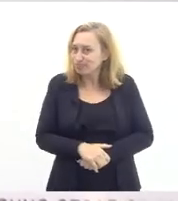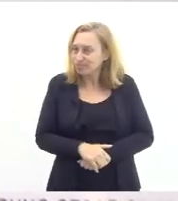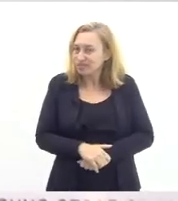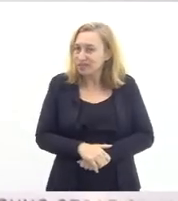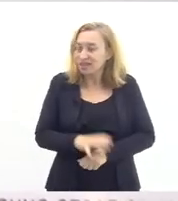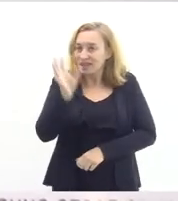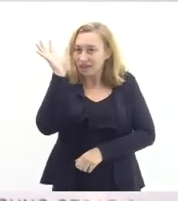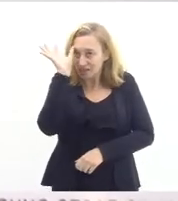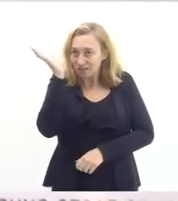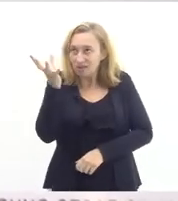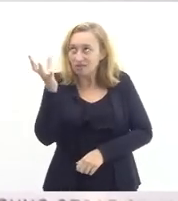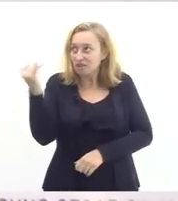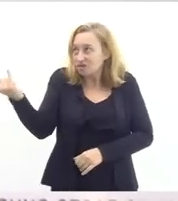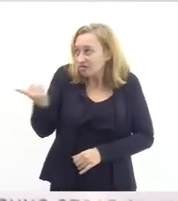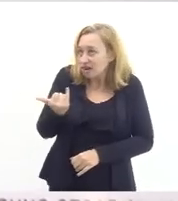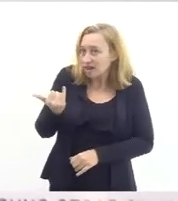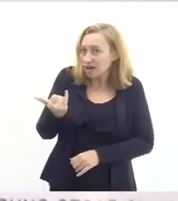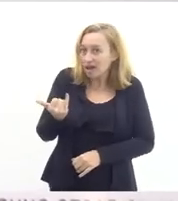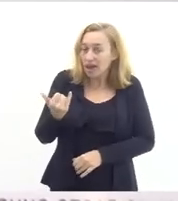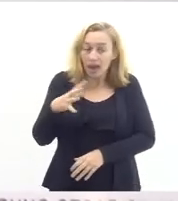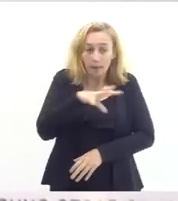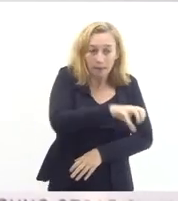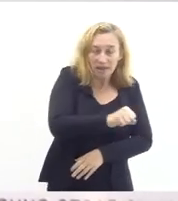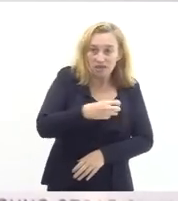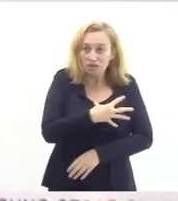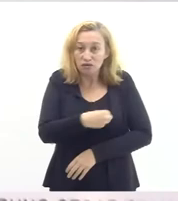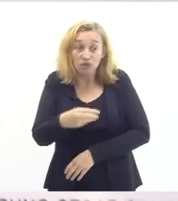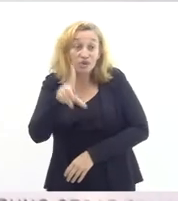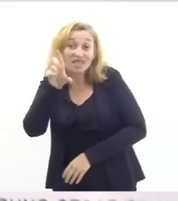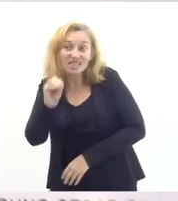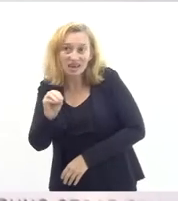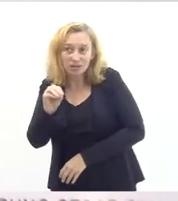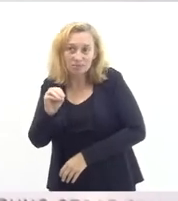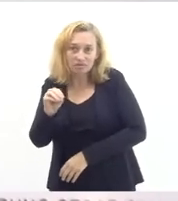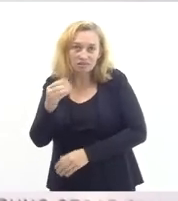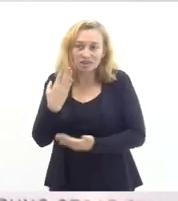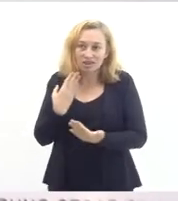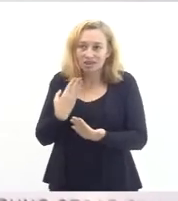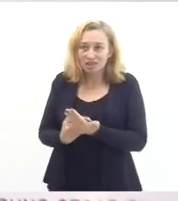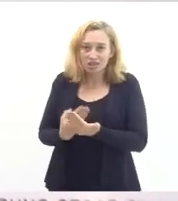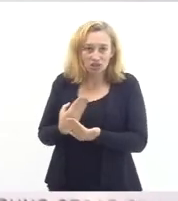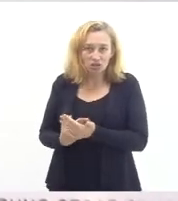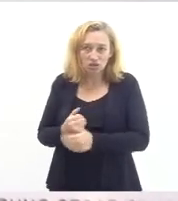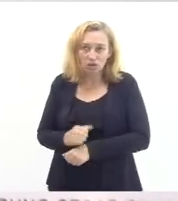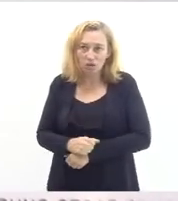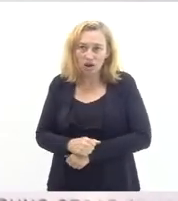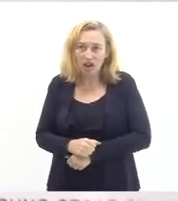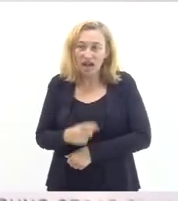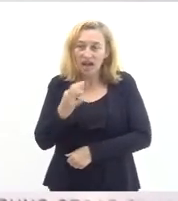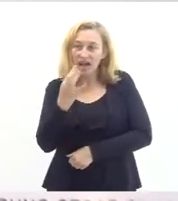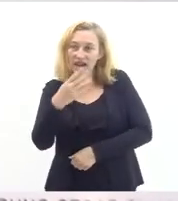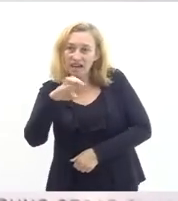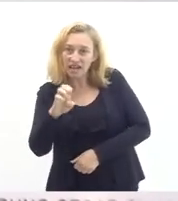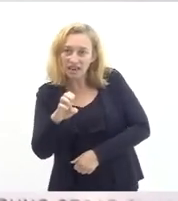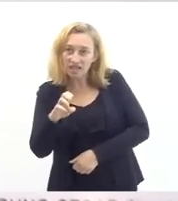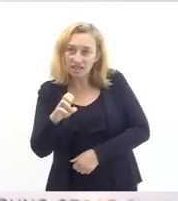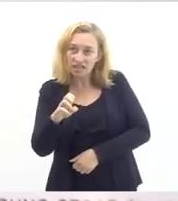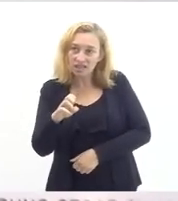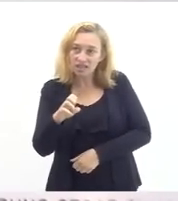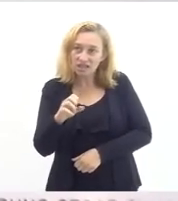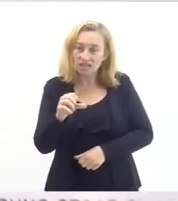chegando para a gente é pega o seu filho mais cedo da escola a creche funcionar em